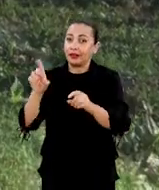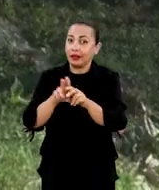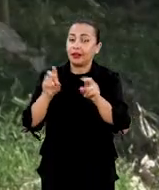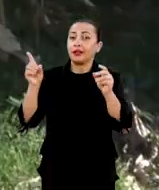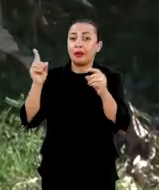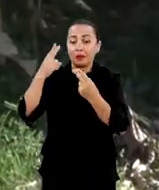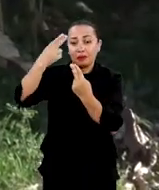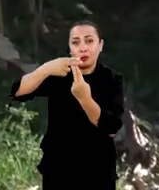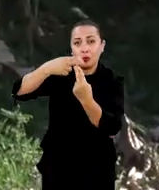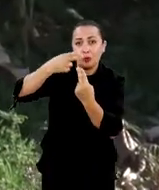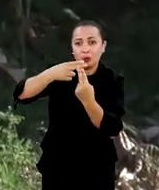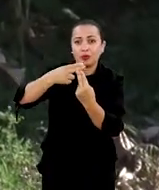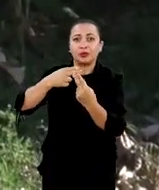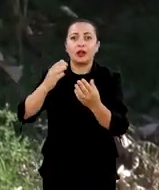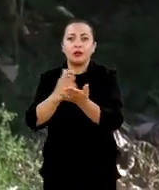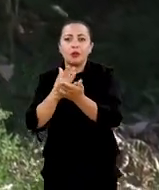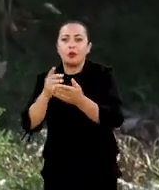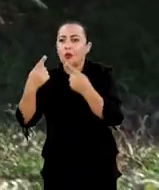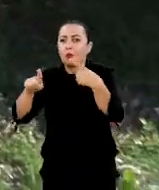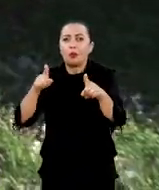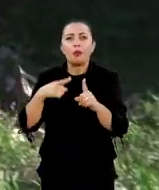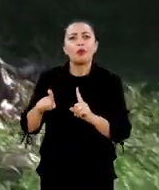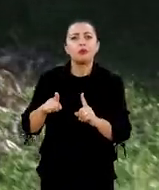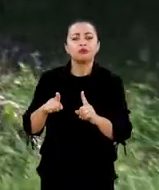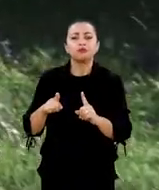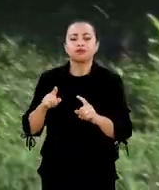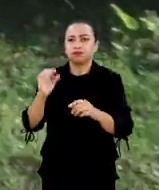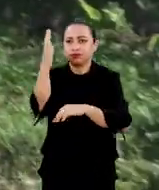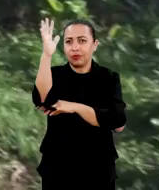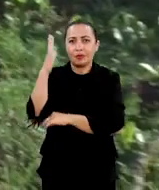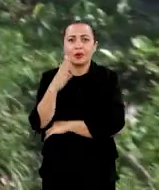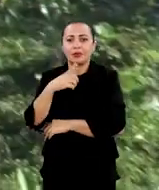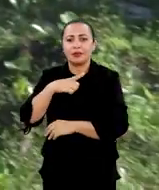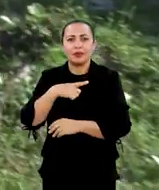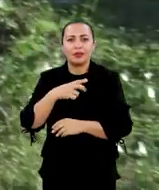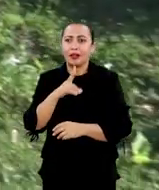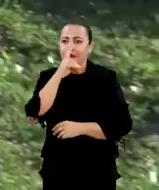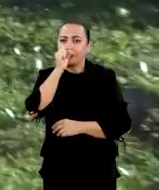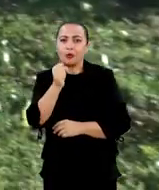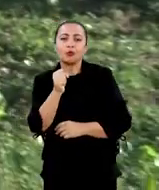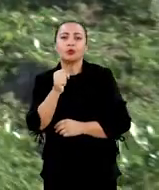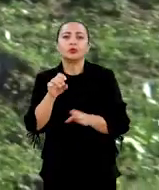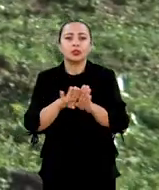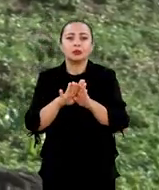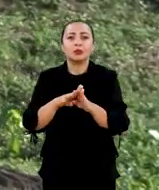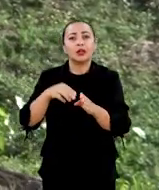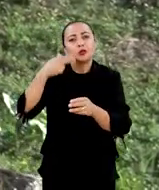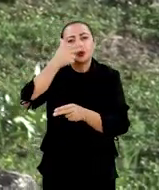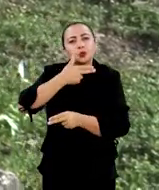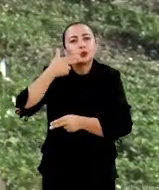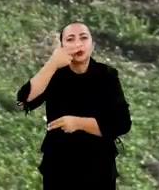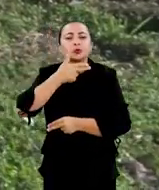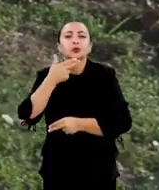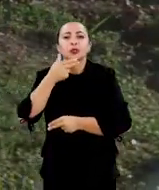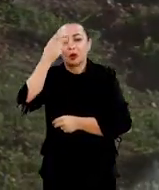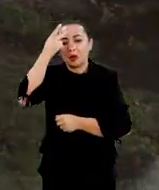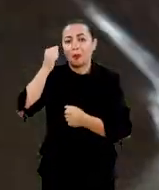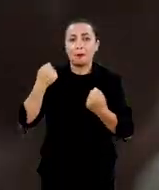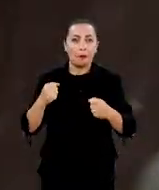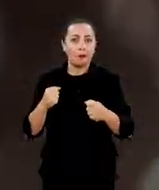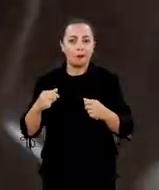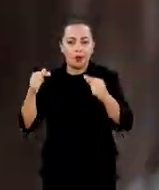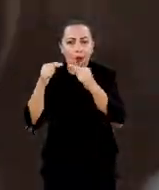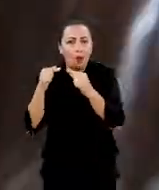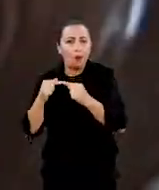situada o Instituto Federal Baiano, alguma outra espécie que tenha potenciais nutricionais